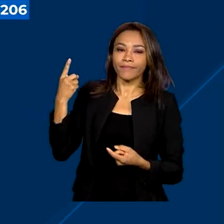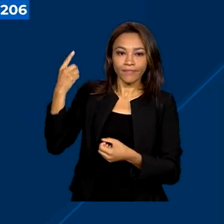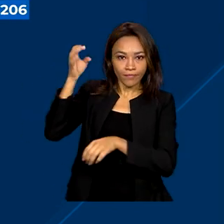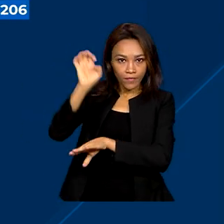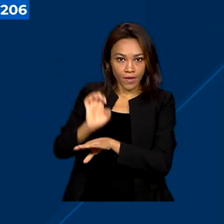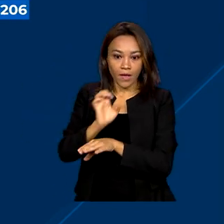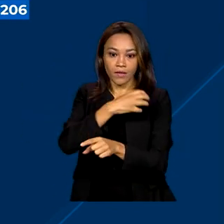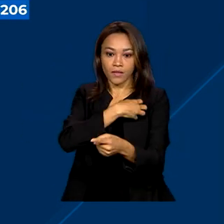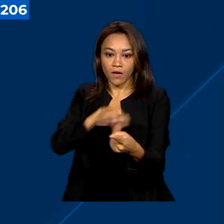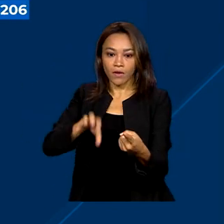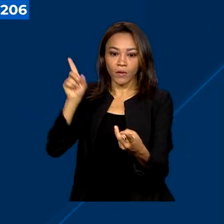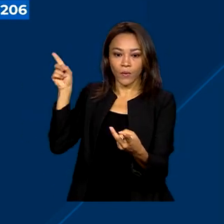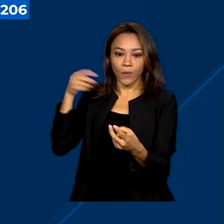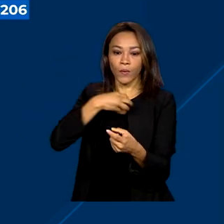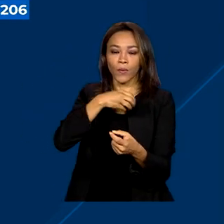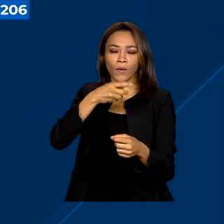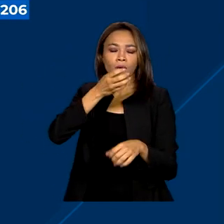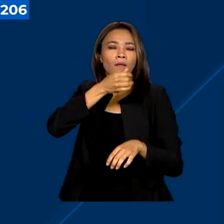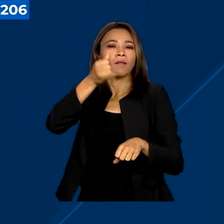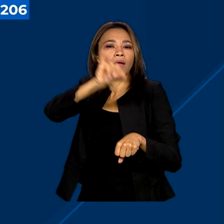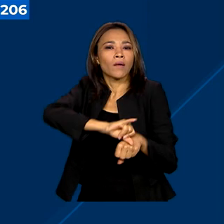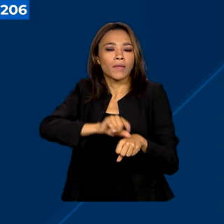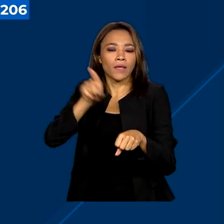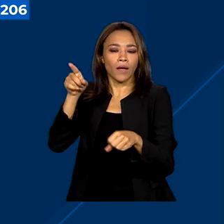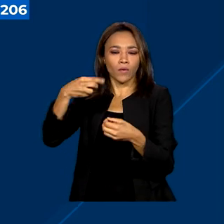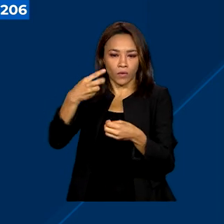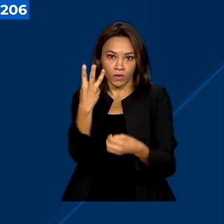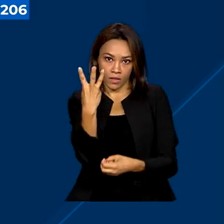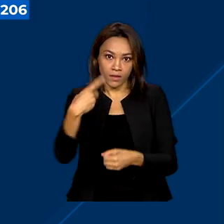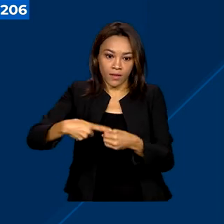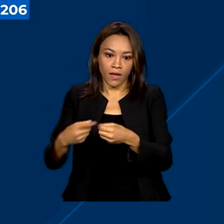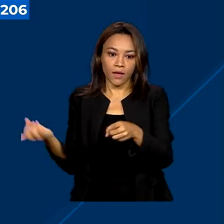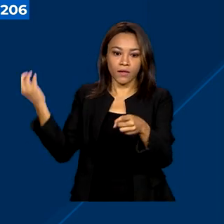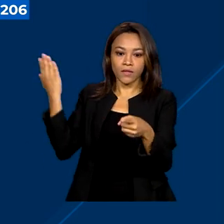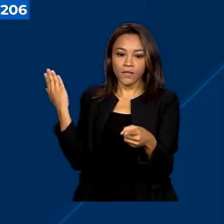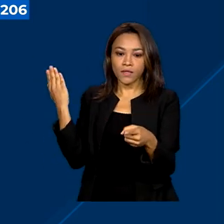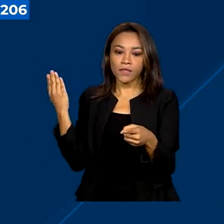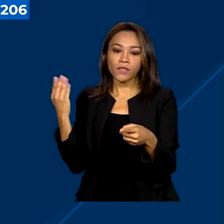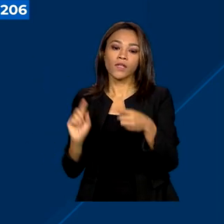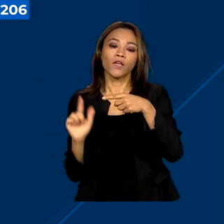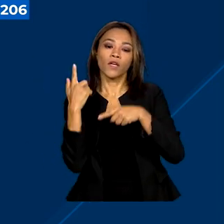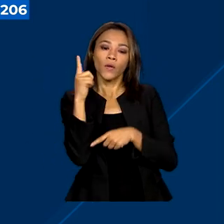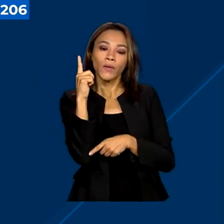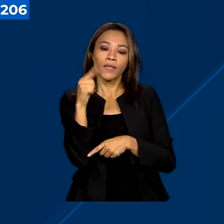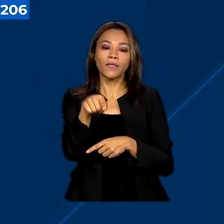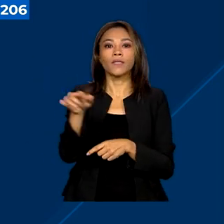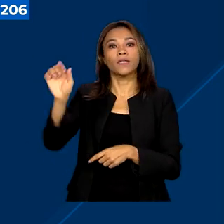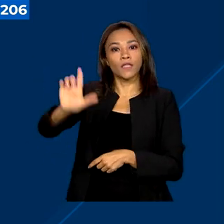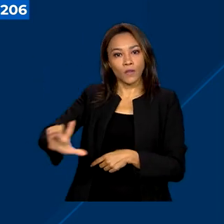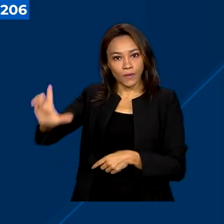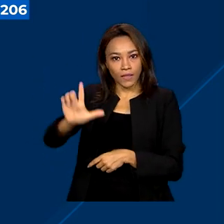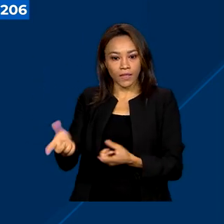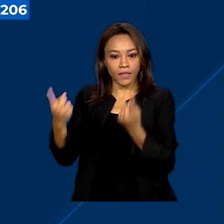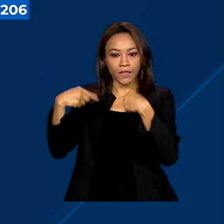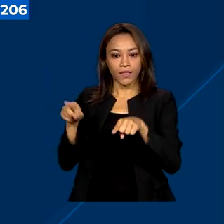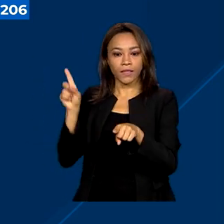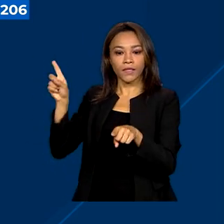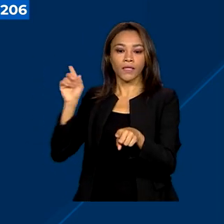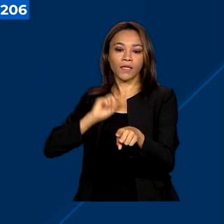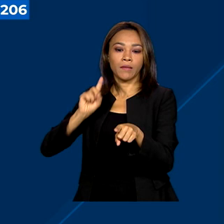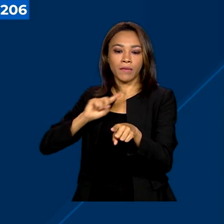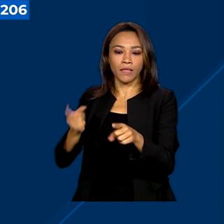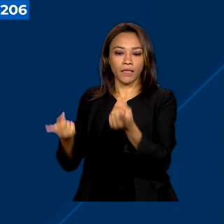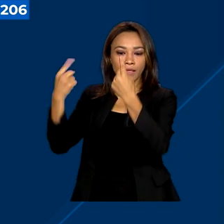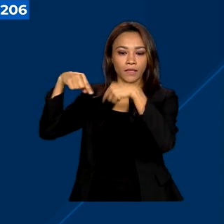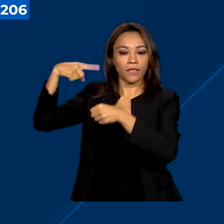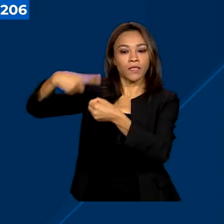Amaro, Salvador e Lauro de Freitas na Bahia, Aparecida de Goiânia e Lusiânia em Goiás, Contagem em Minas Gerais,